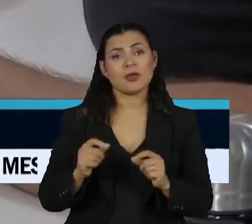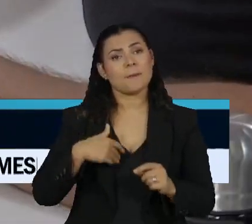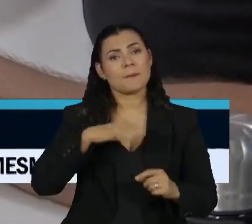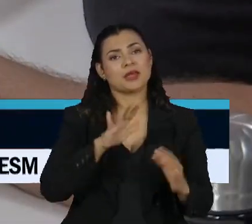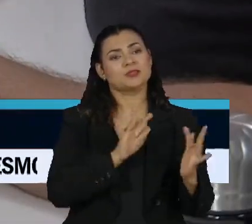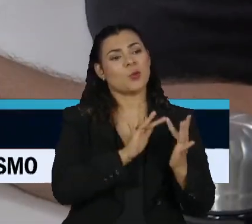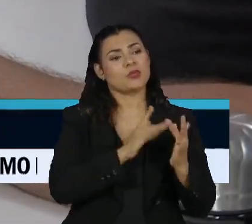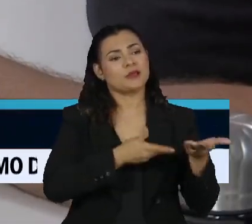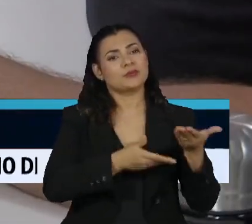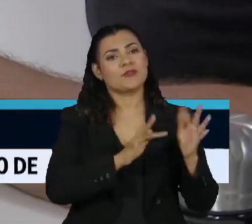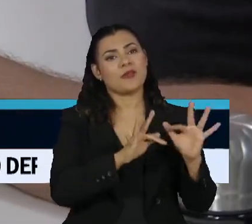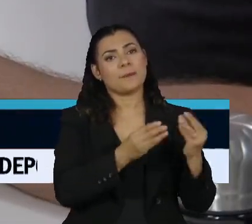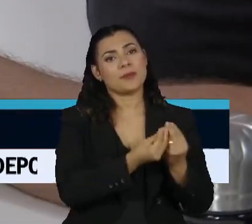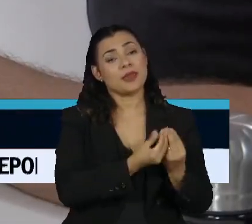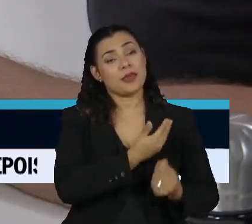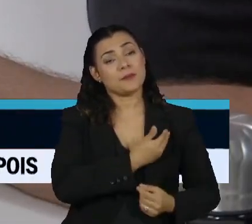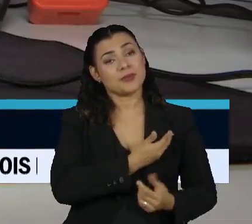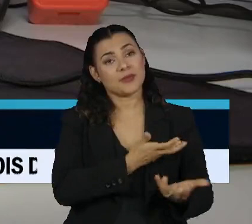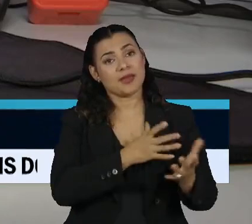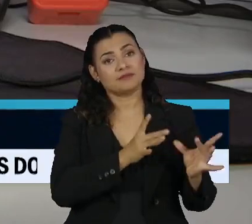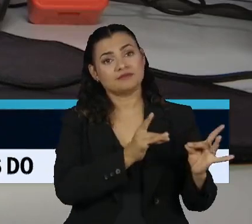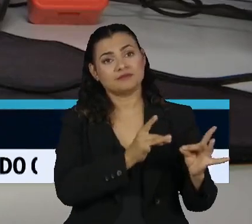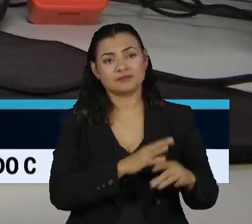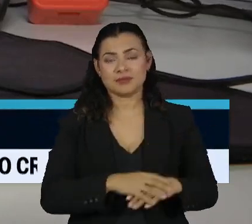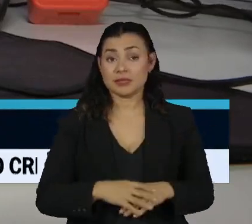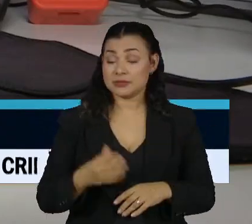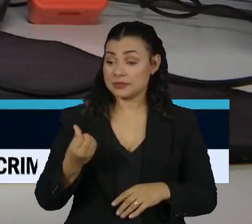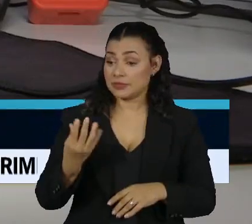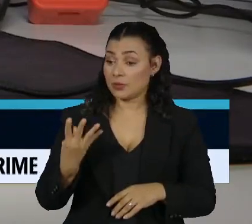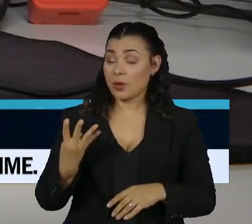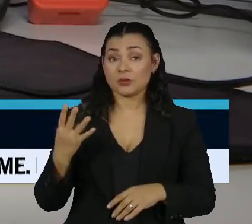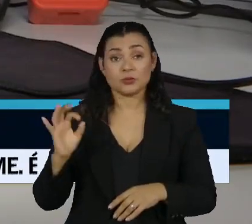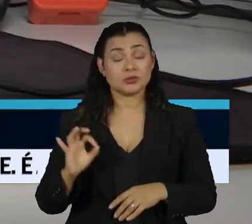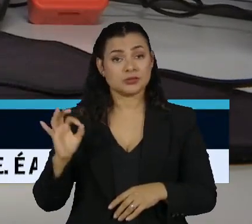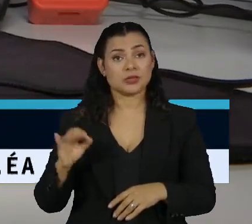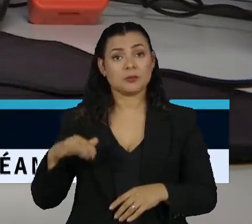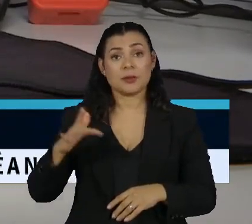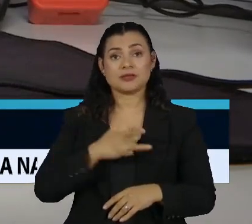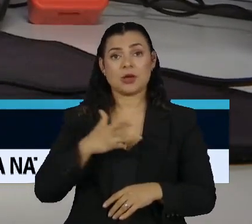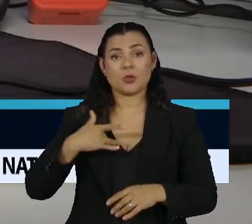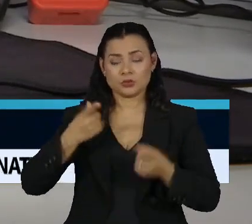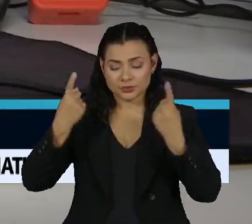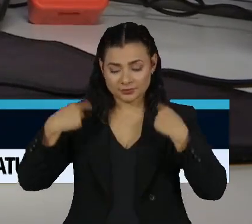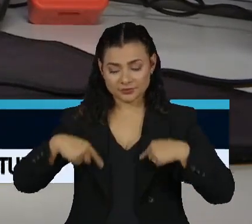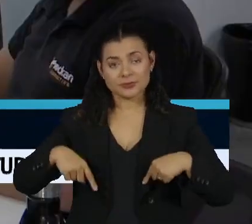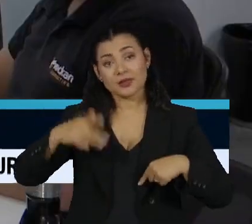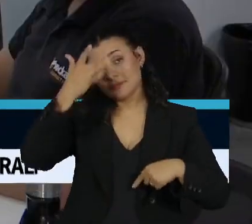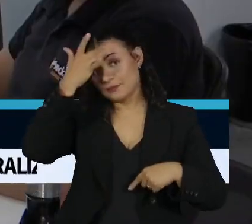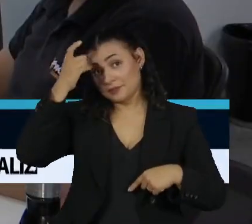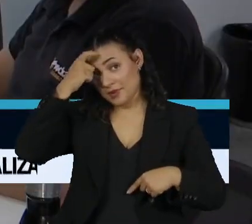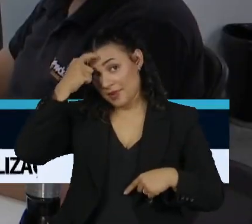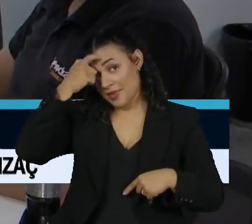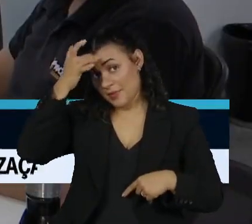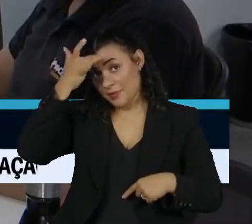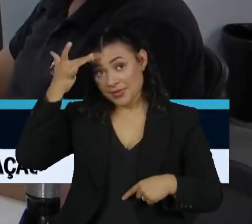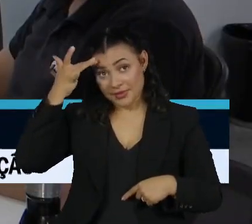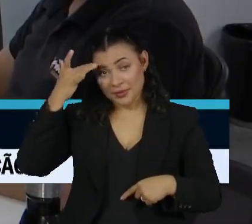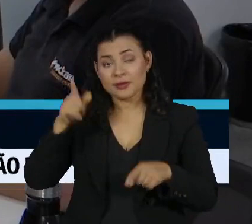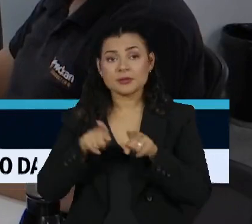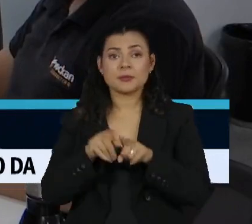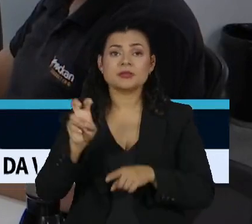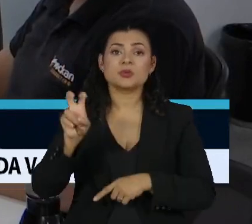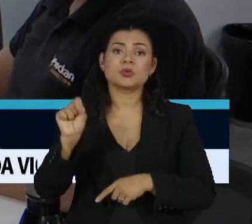passar mais tempo com a família e amigos. 64% ter saúde física e mental e 58